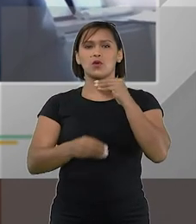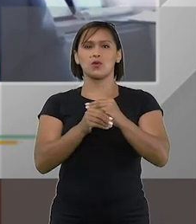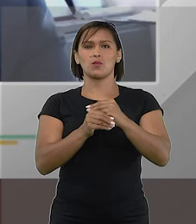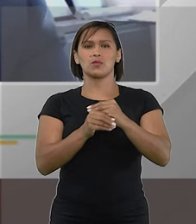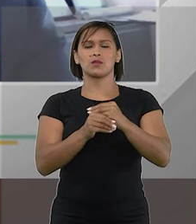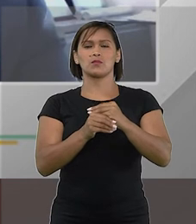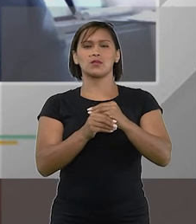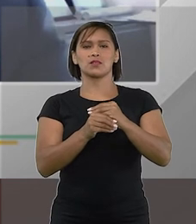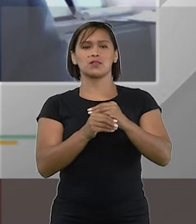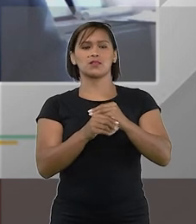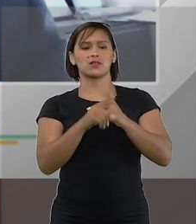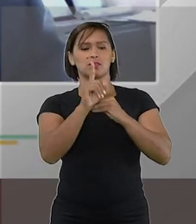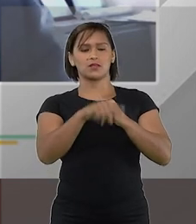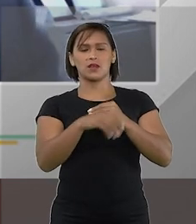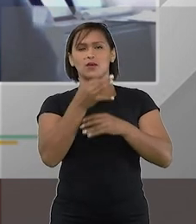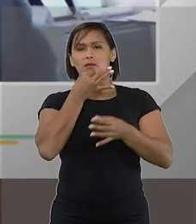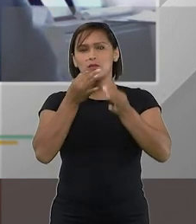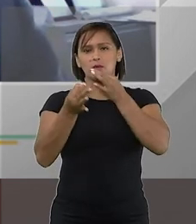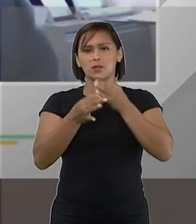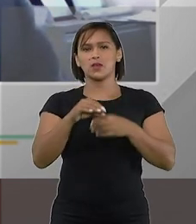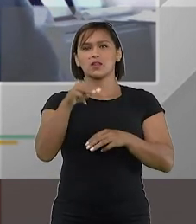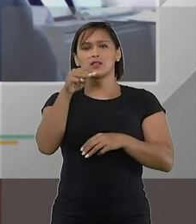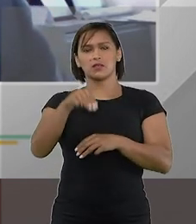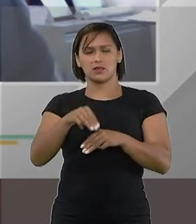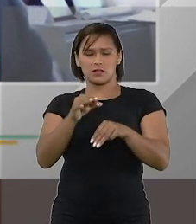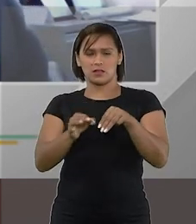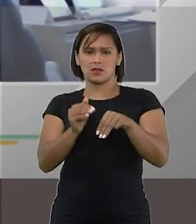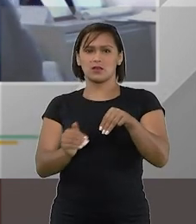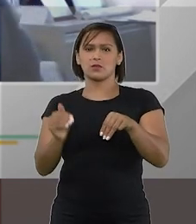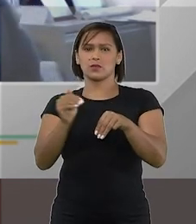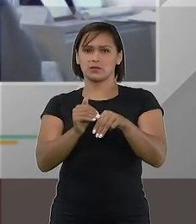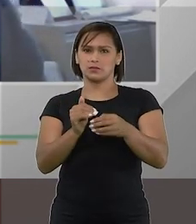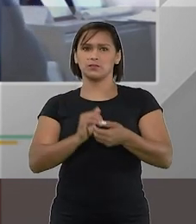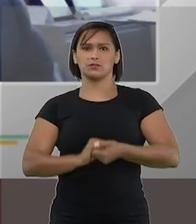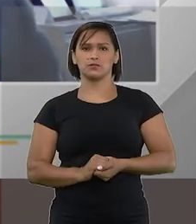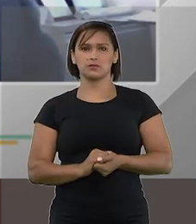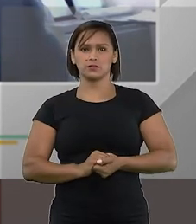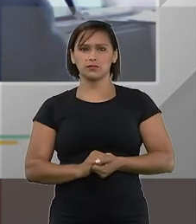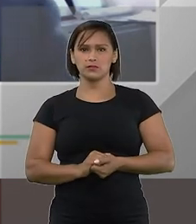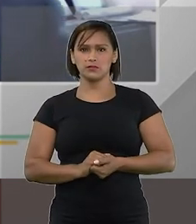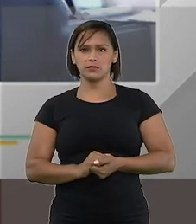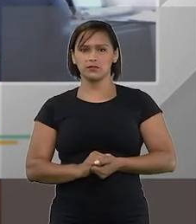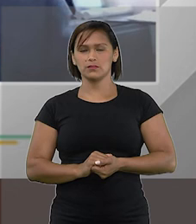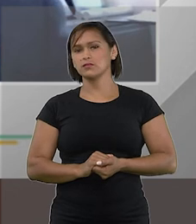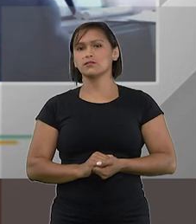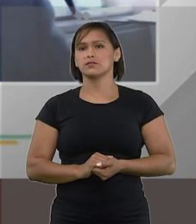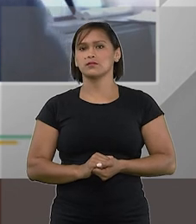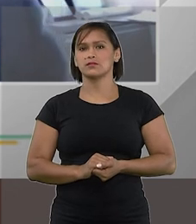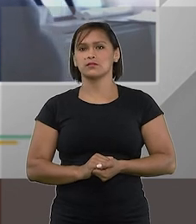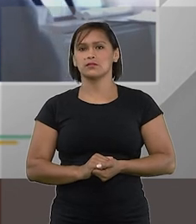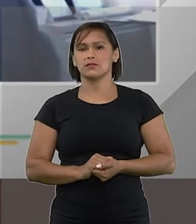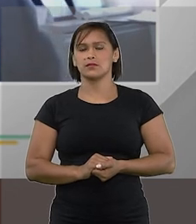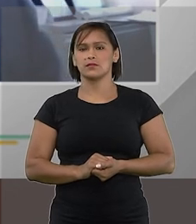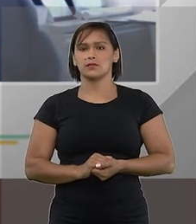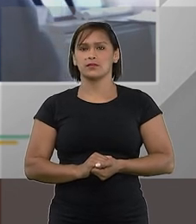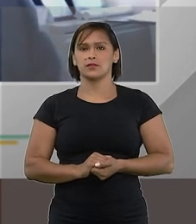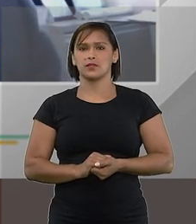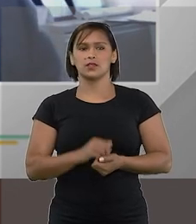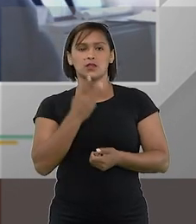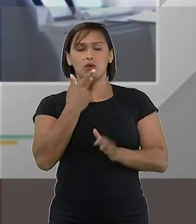complementar ali o comentário já feito pelo meu colega e amigo pelo ministro Bora Ribeiro